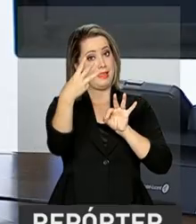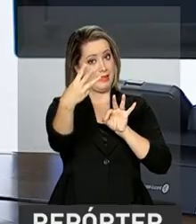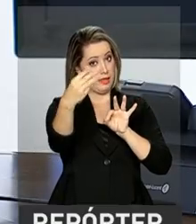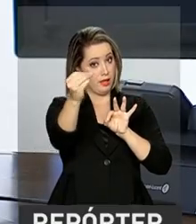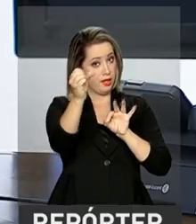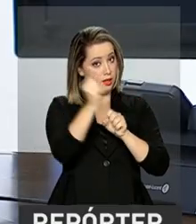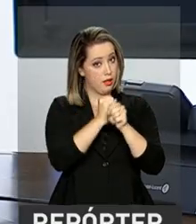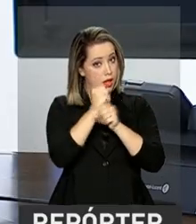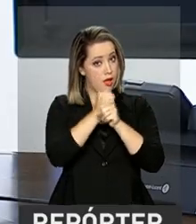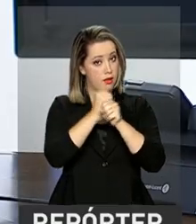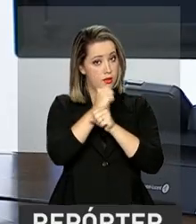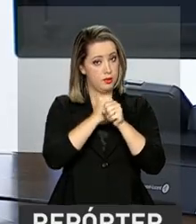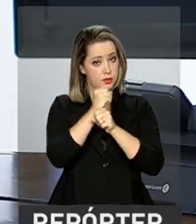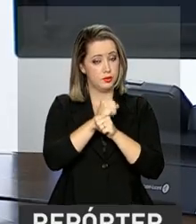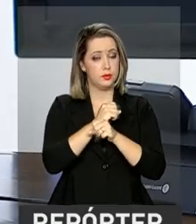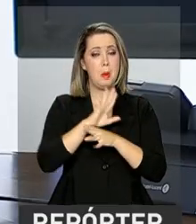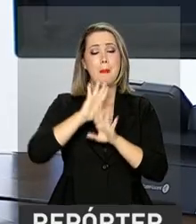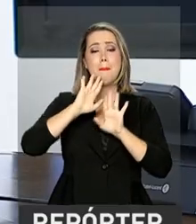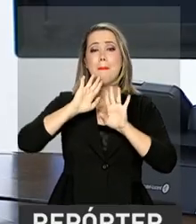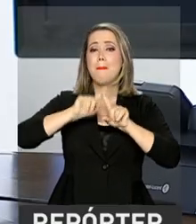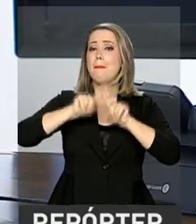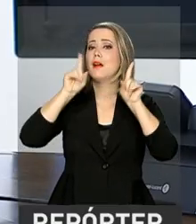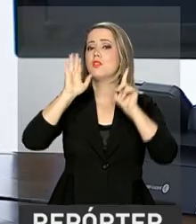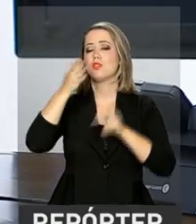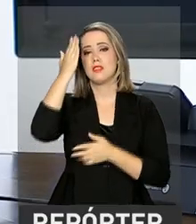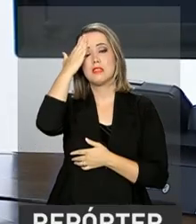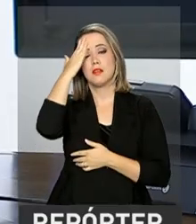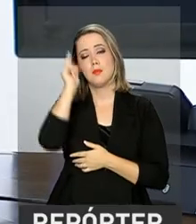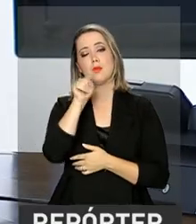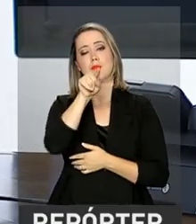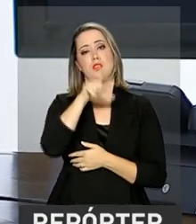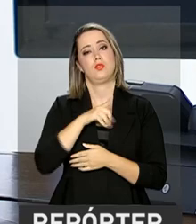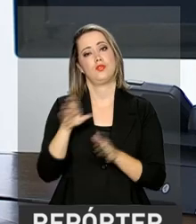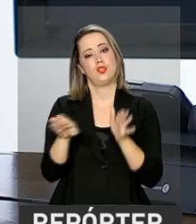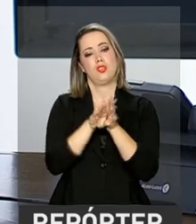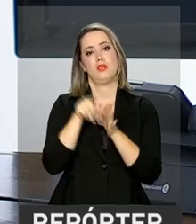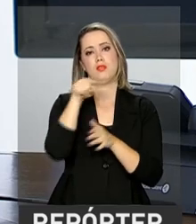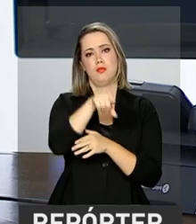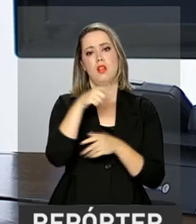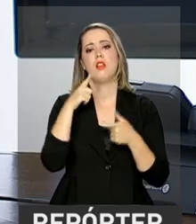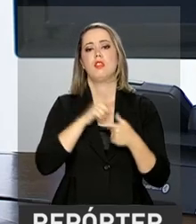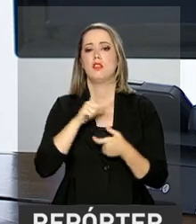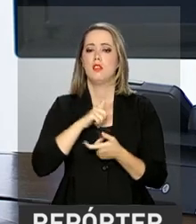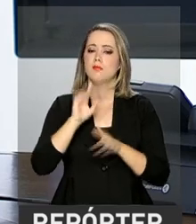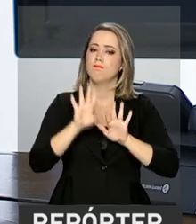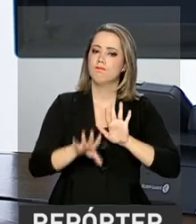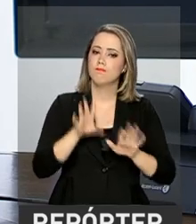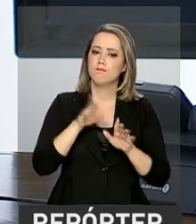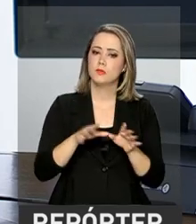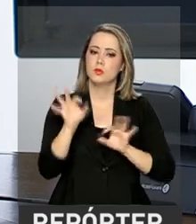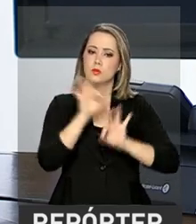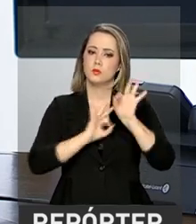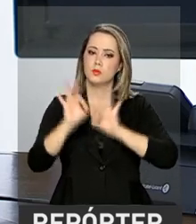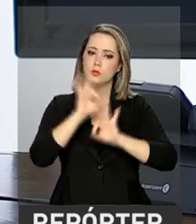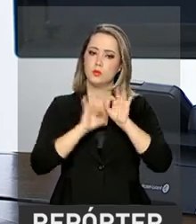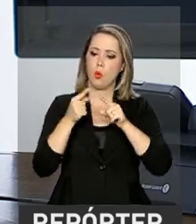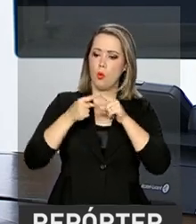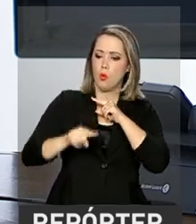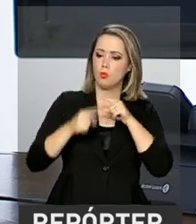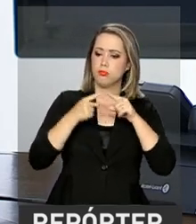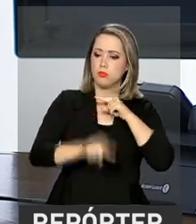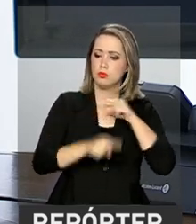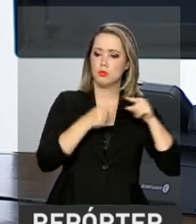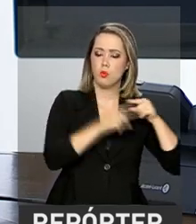você sabe que eu passei 24 anos no parlamento, nós sabíamos que chegando no parlamento, haveria naturalmente observações, objeções,